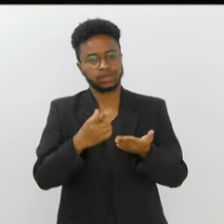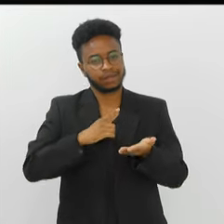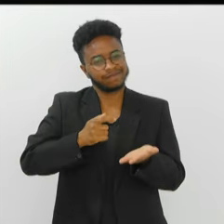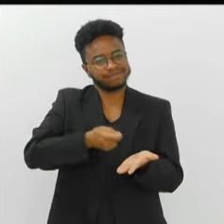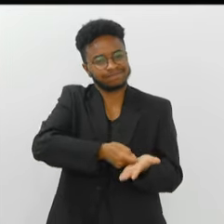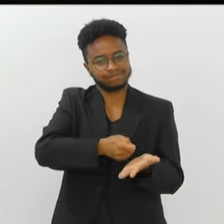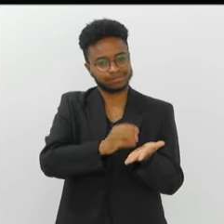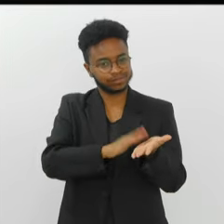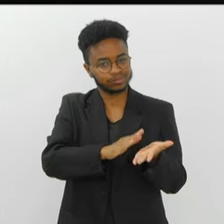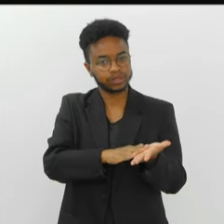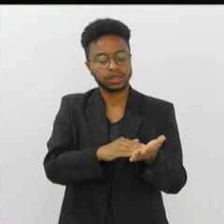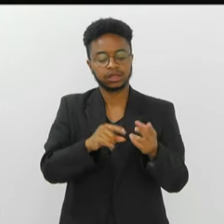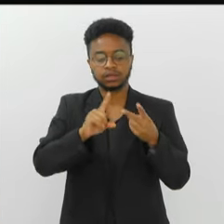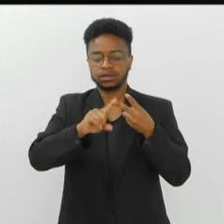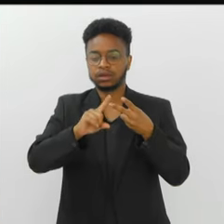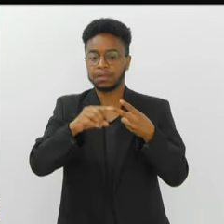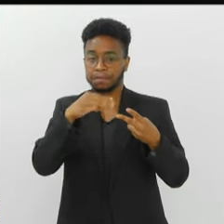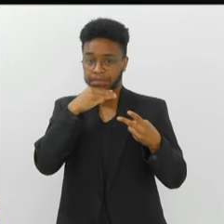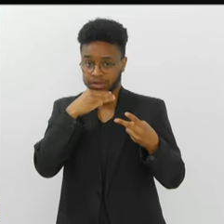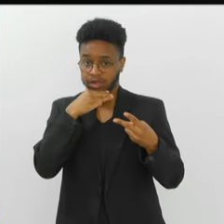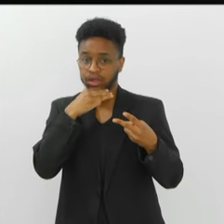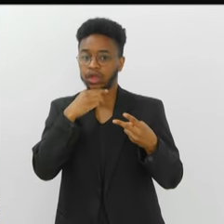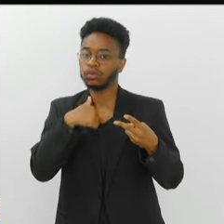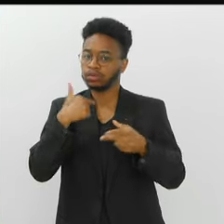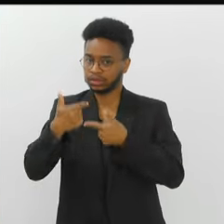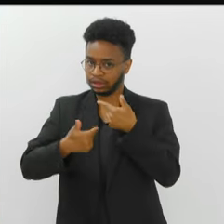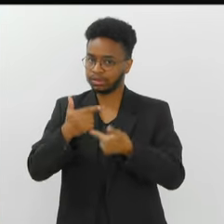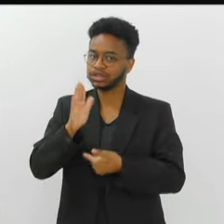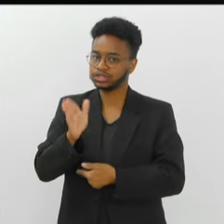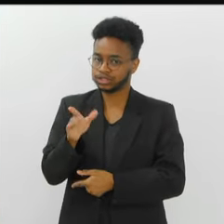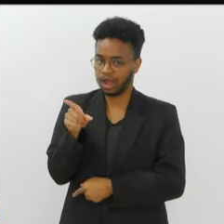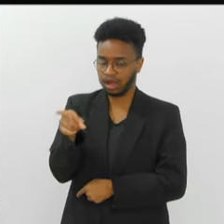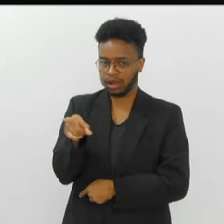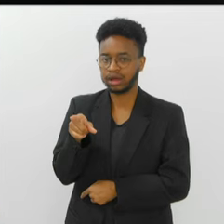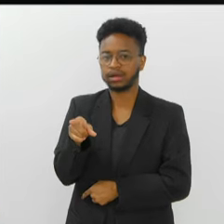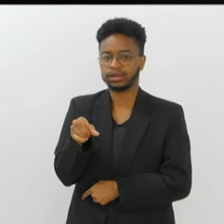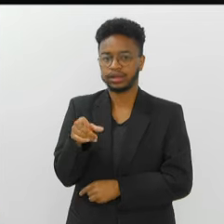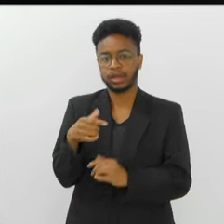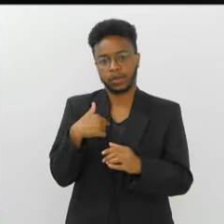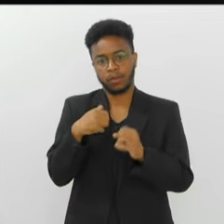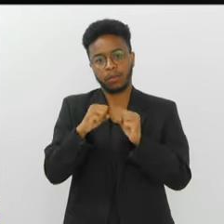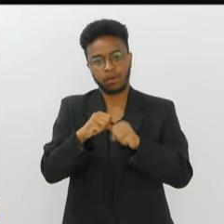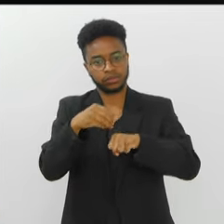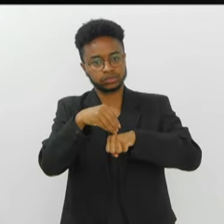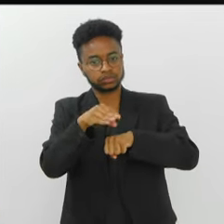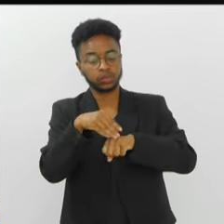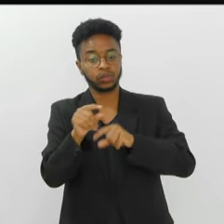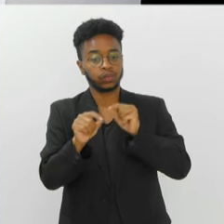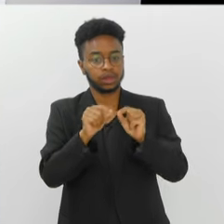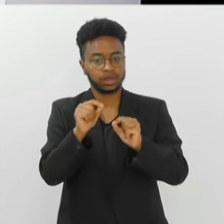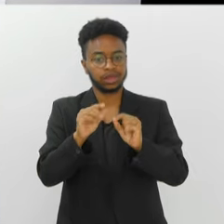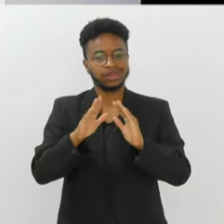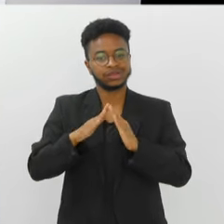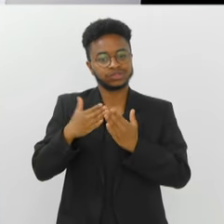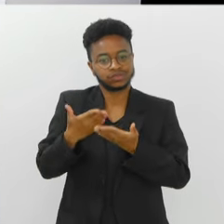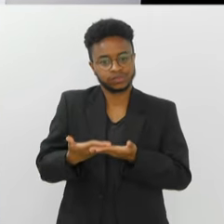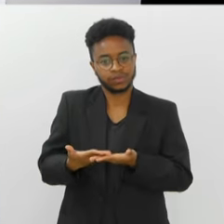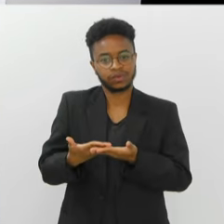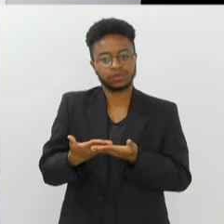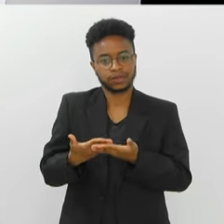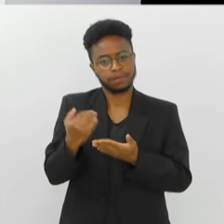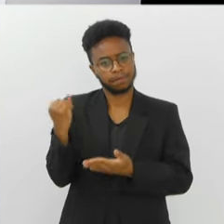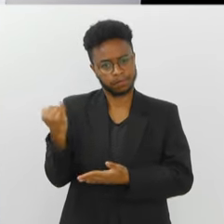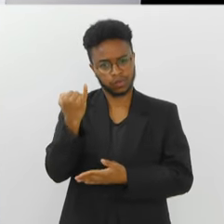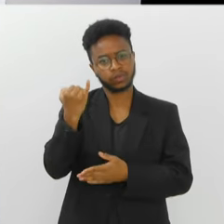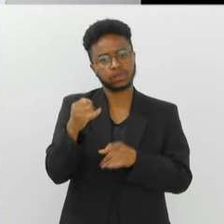de peso cobra muito. E a Mangueira, já trabalhei lá e posso dizer com firmeza, uma